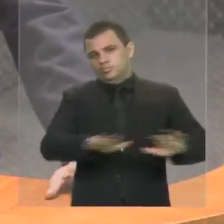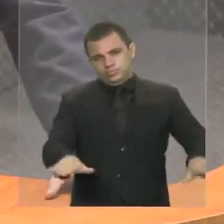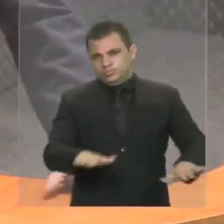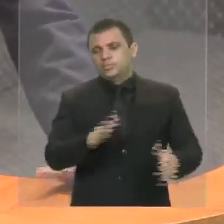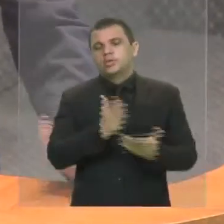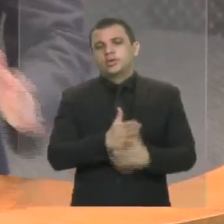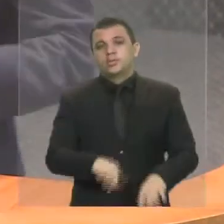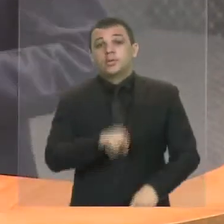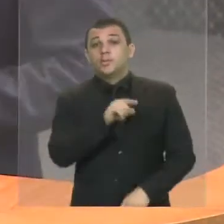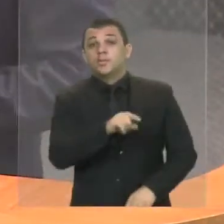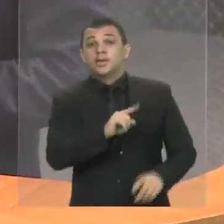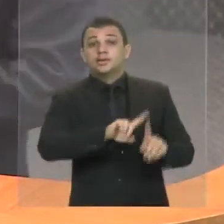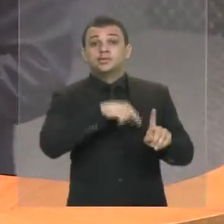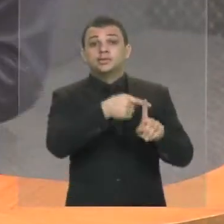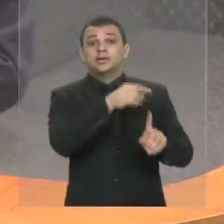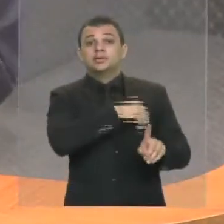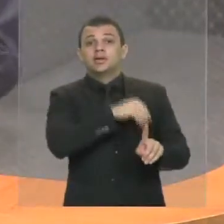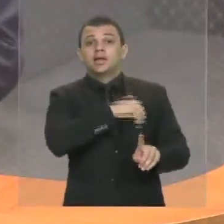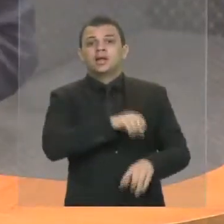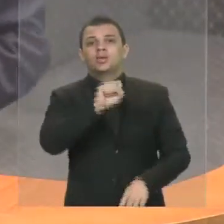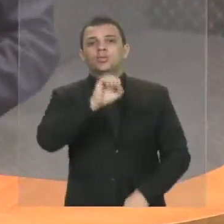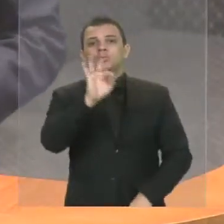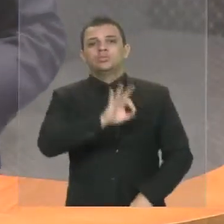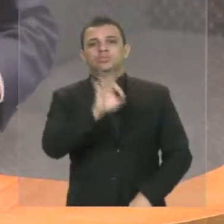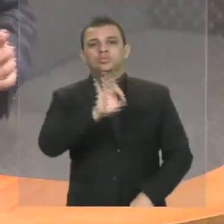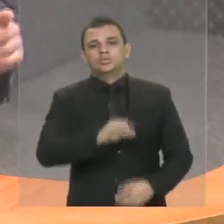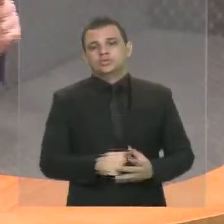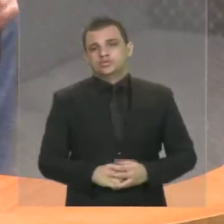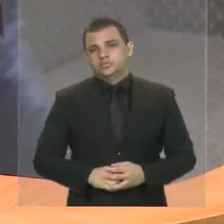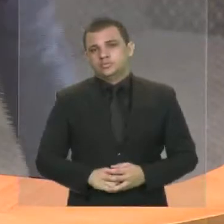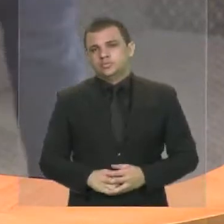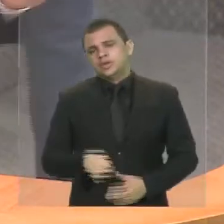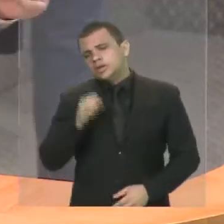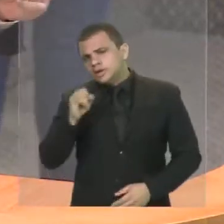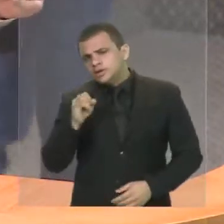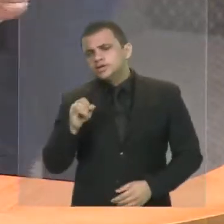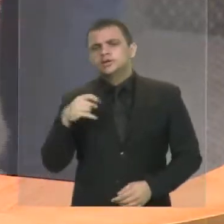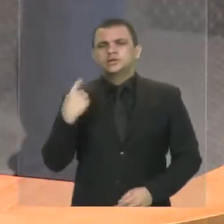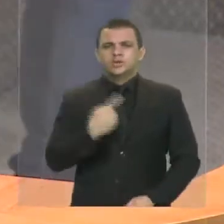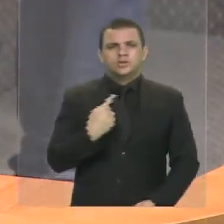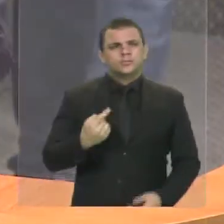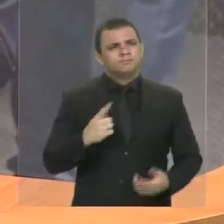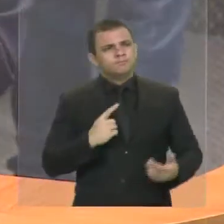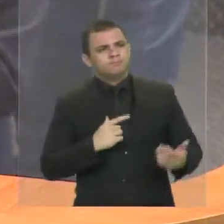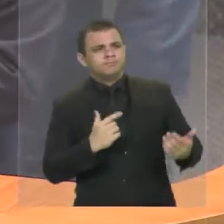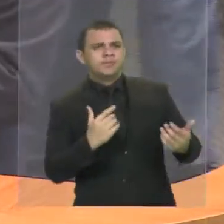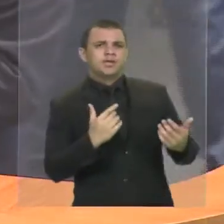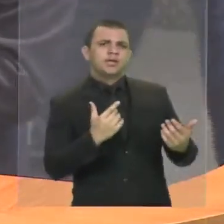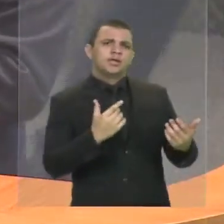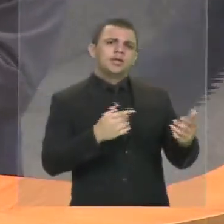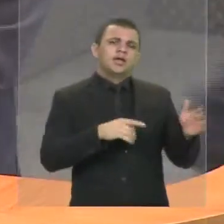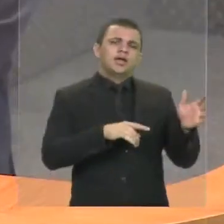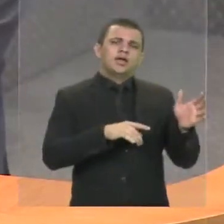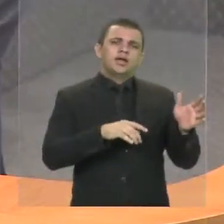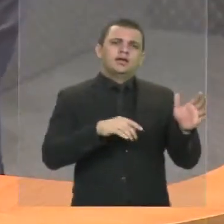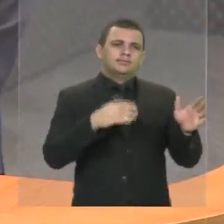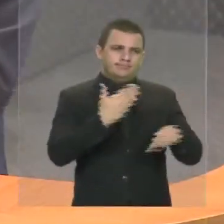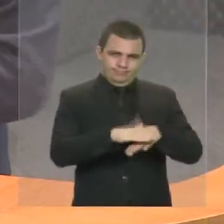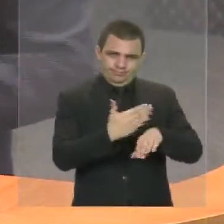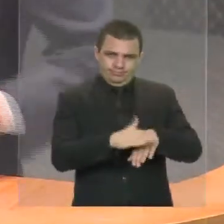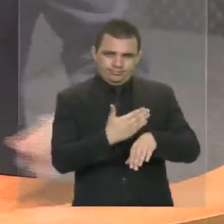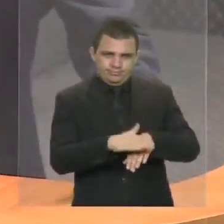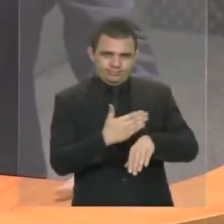Se a gente fosse colocar em prática o negociado sobre o legislado, como eles